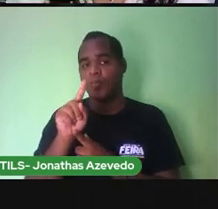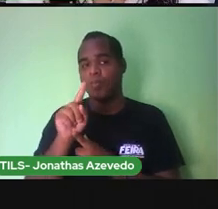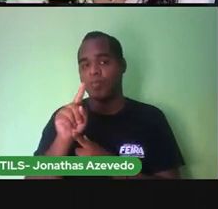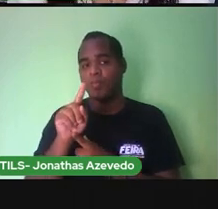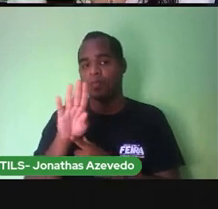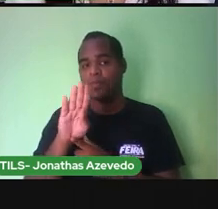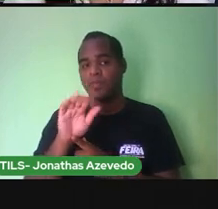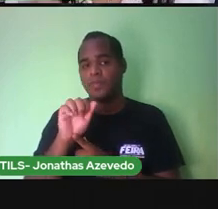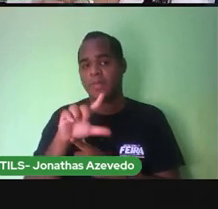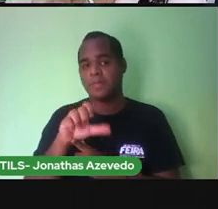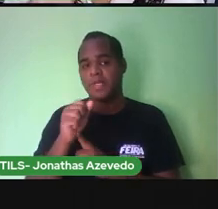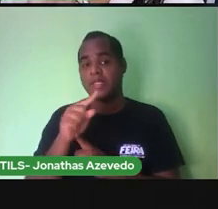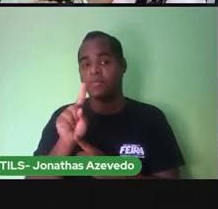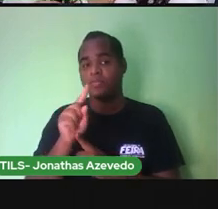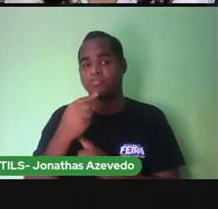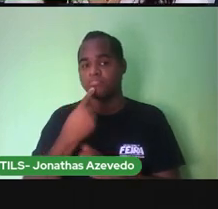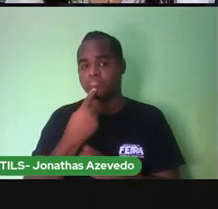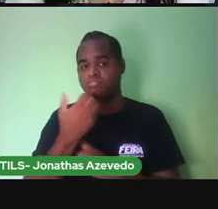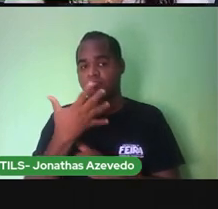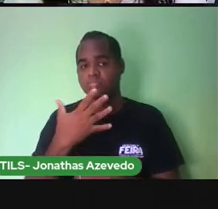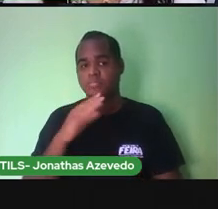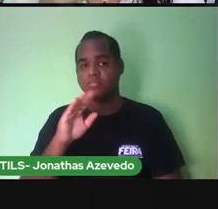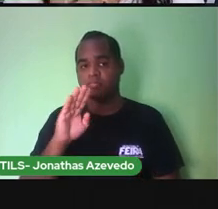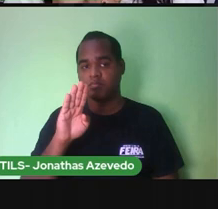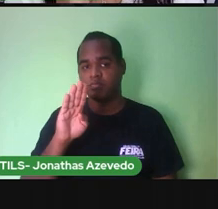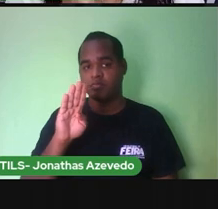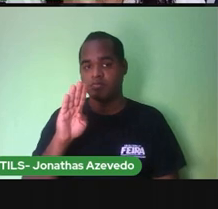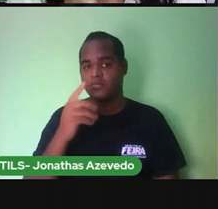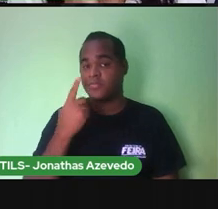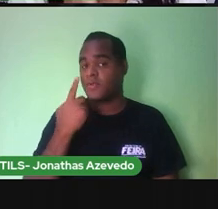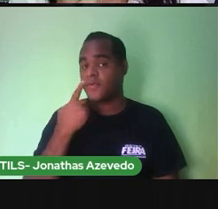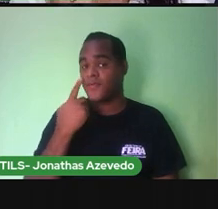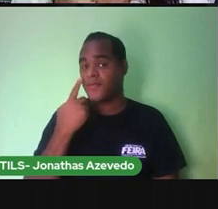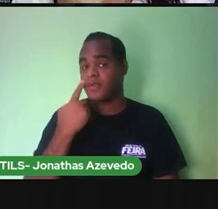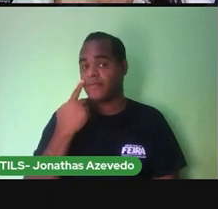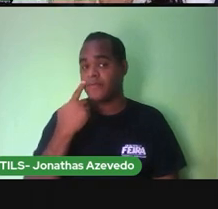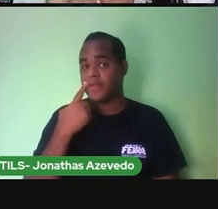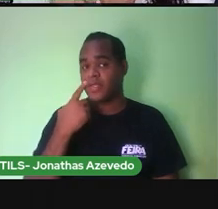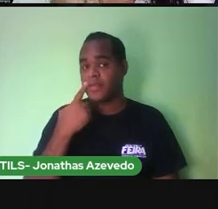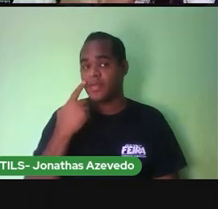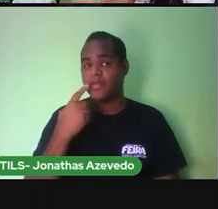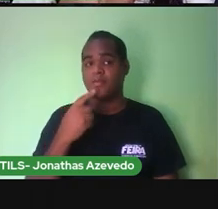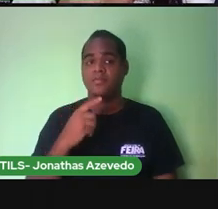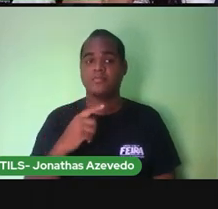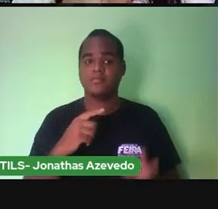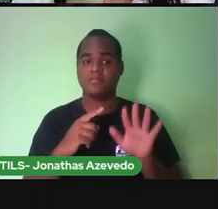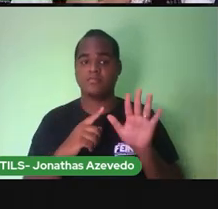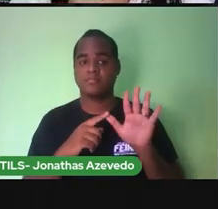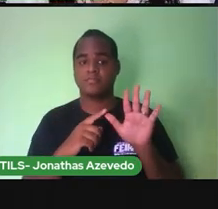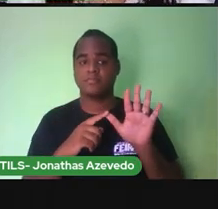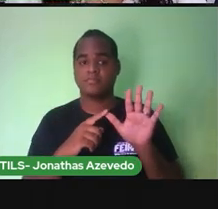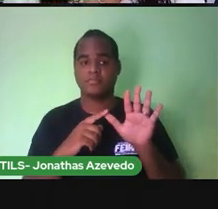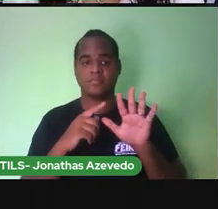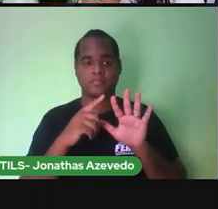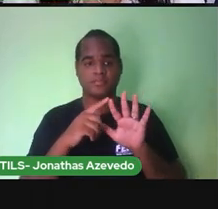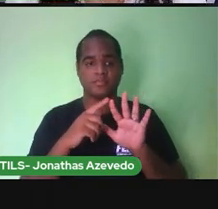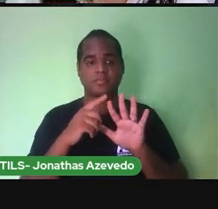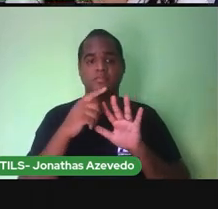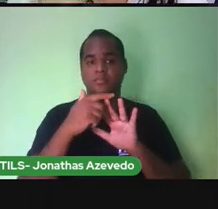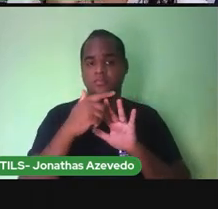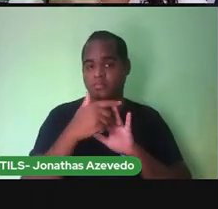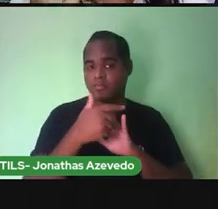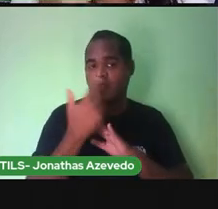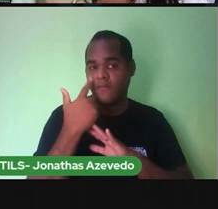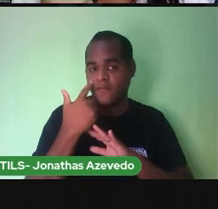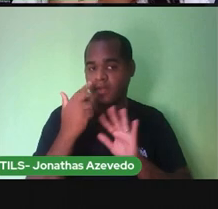Isso, falou balão. Agora, devagarzinho, para nós separarmos as sílabas, usando os dedinhos na ponta do queixo.